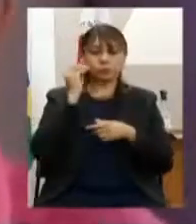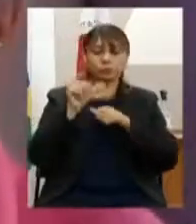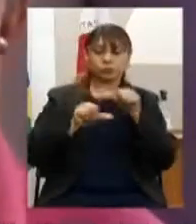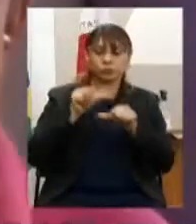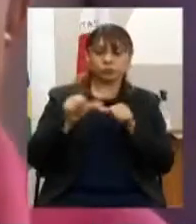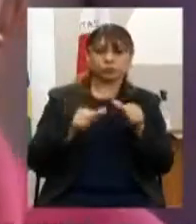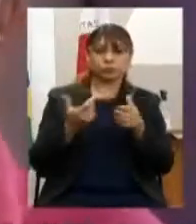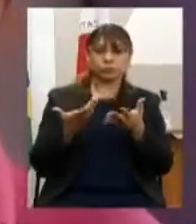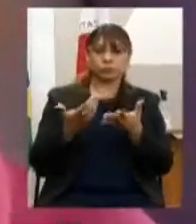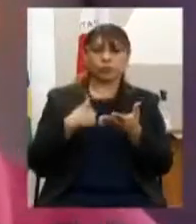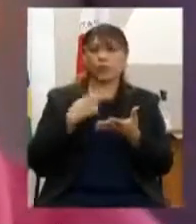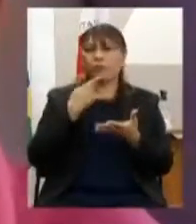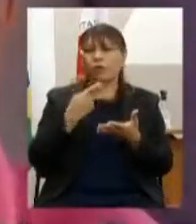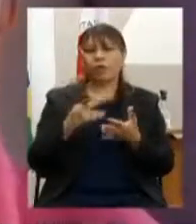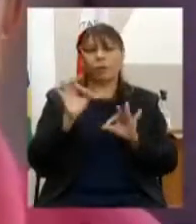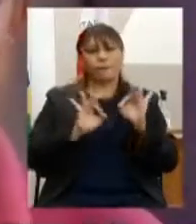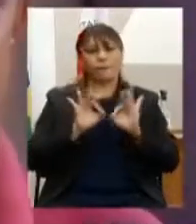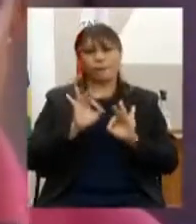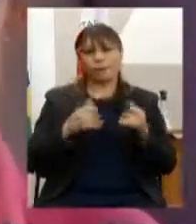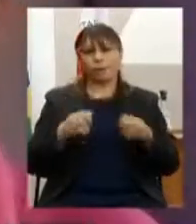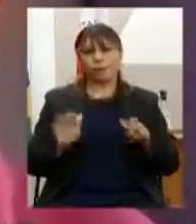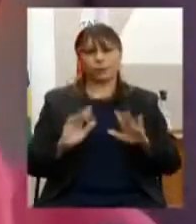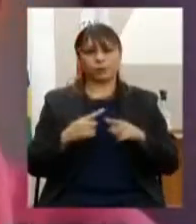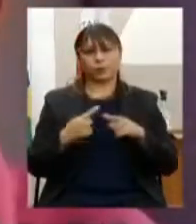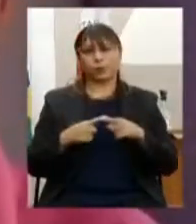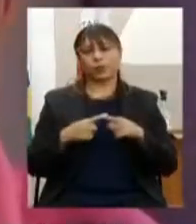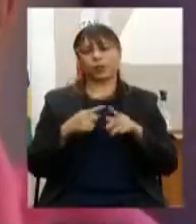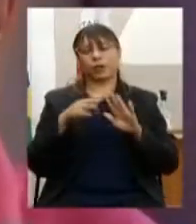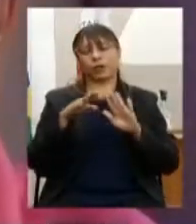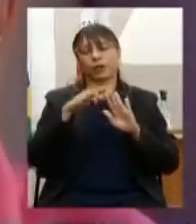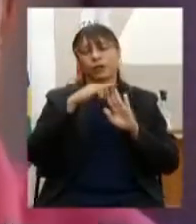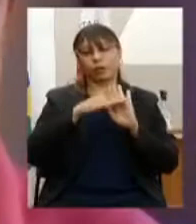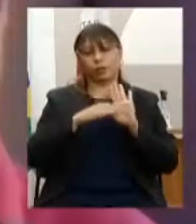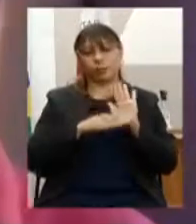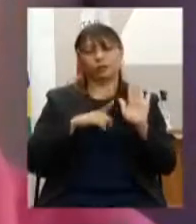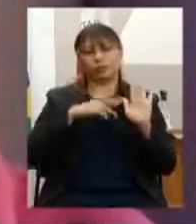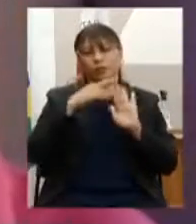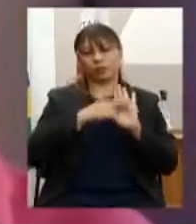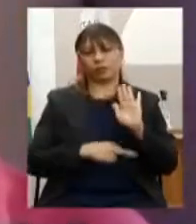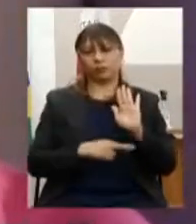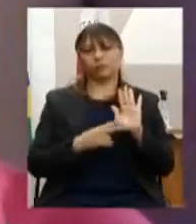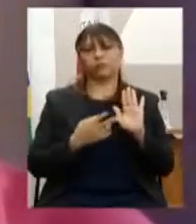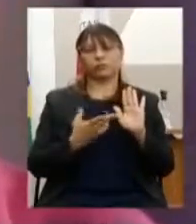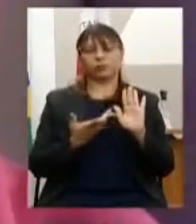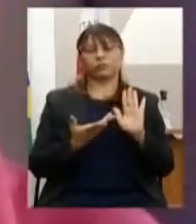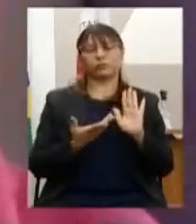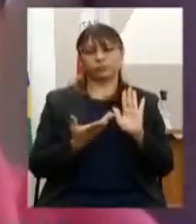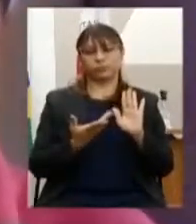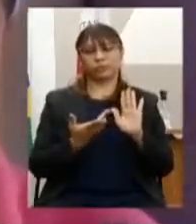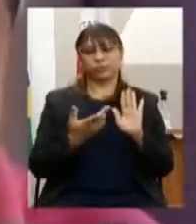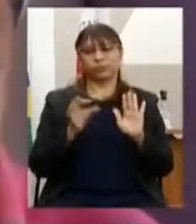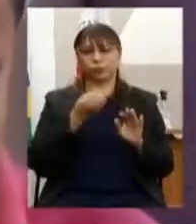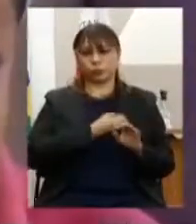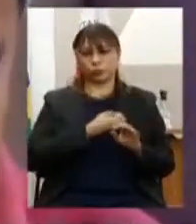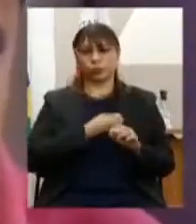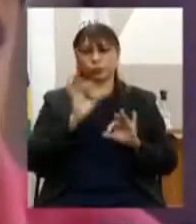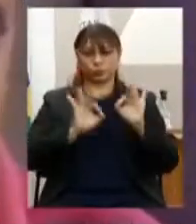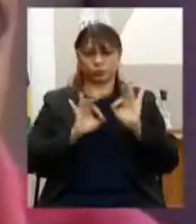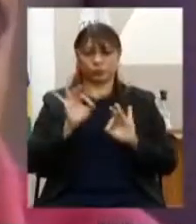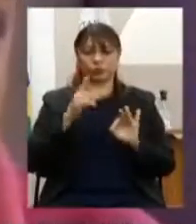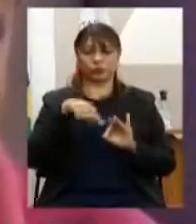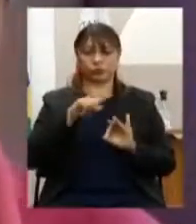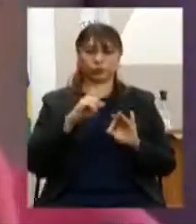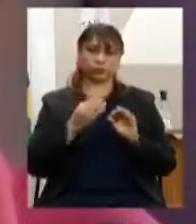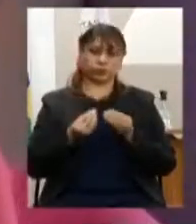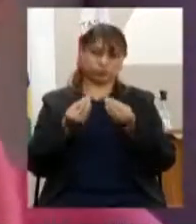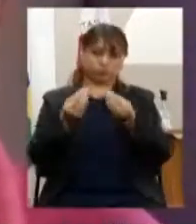Não vou citar os programas, porque todos eles estão descritos no relatório que os senhores irão receber. Eles